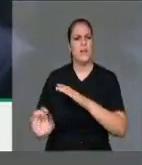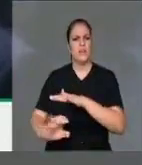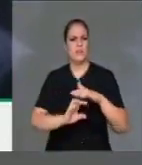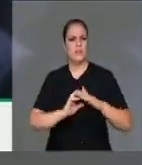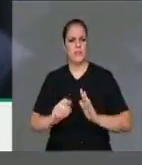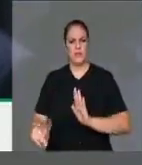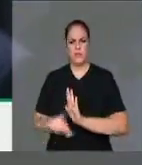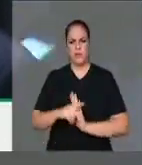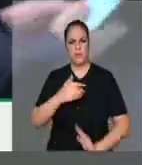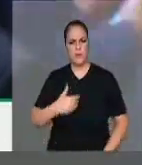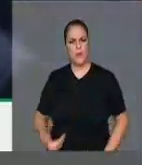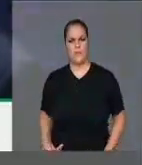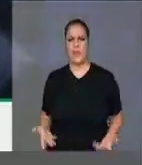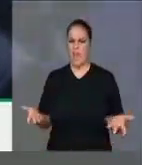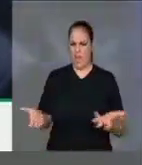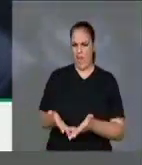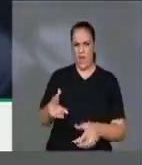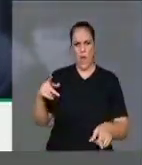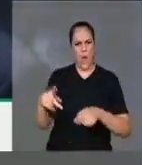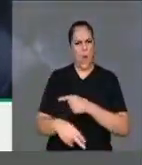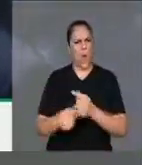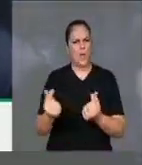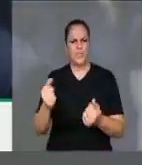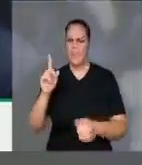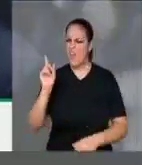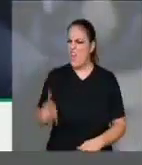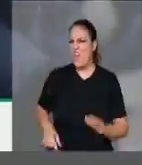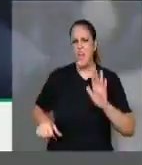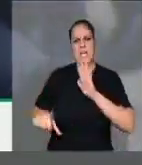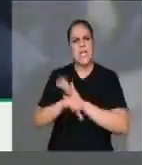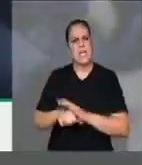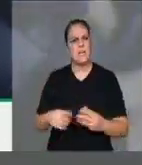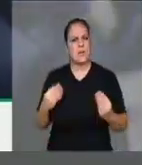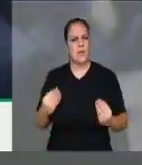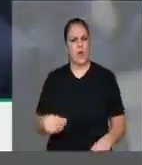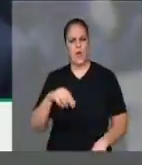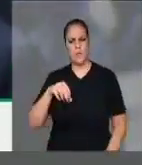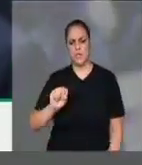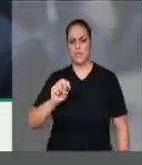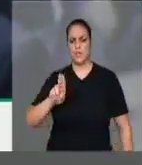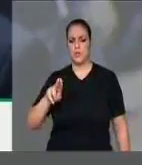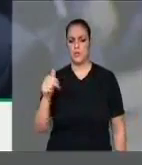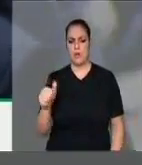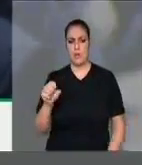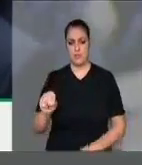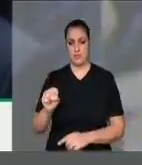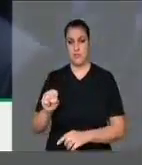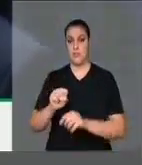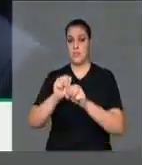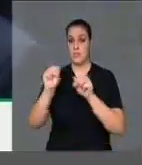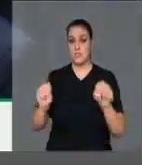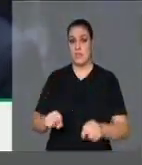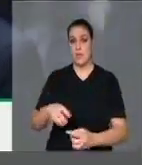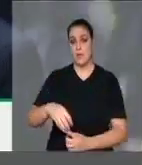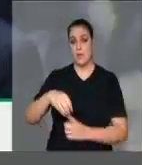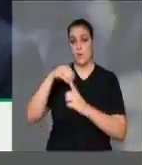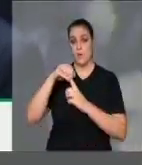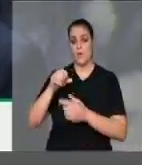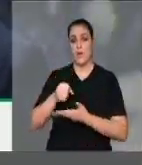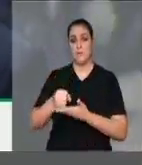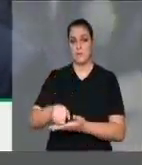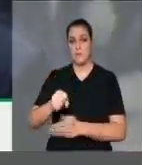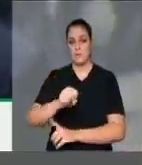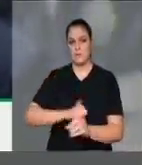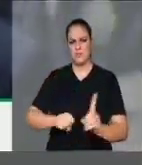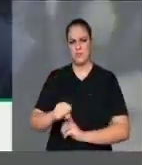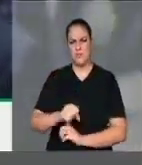agora foi anunciado um corte criminoso no sistema único de assistência social, que é fundamental para a preservação